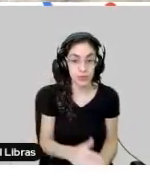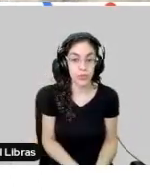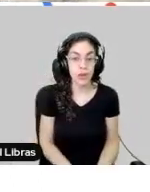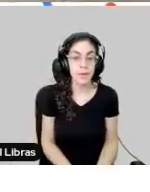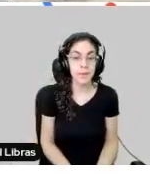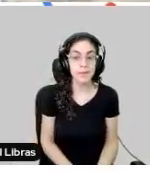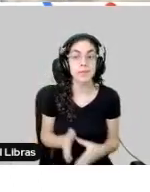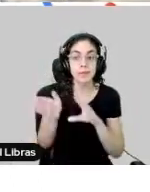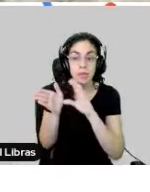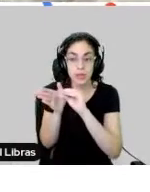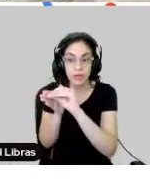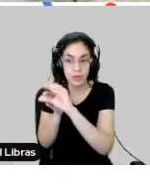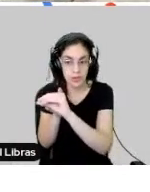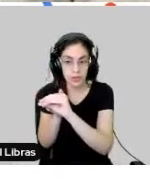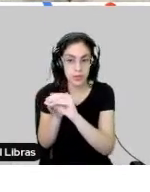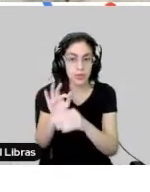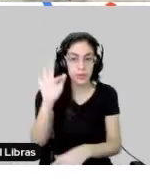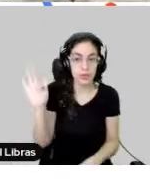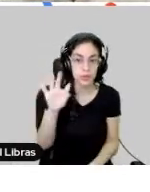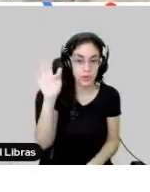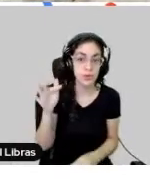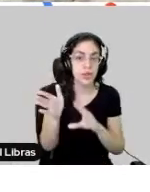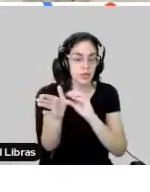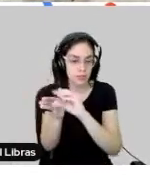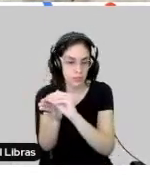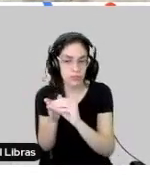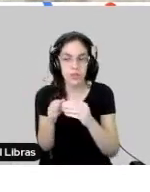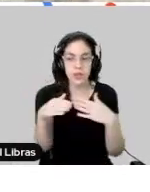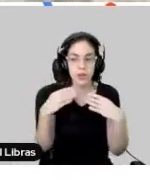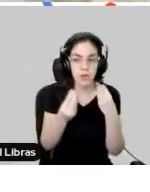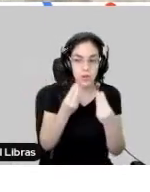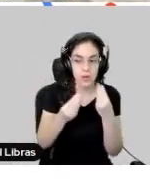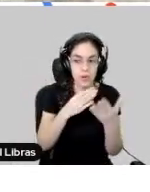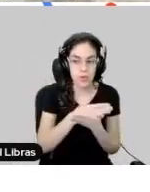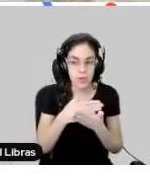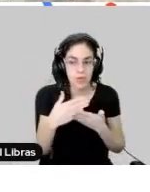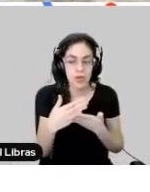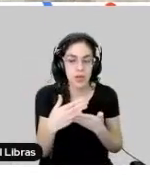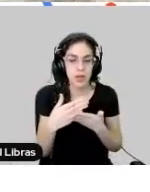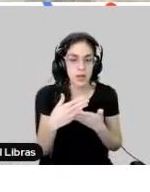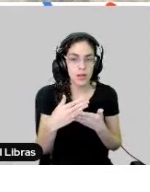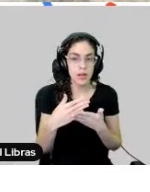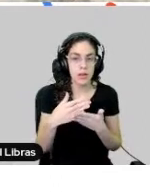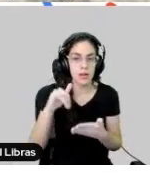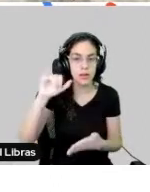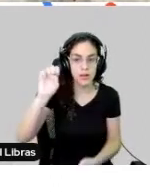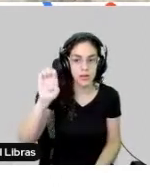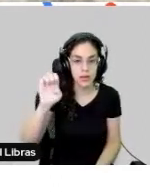do Google, da Uninove e Google Education, como começou essa parceria. Nós fomos uma das primeiras IEs, em